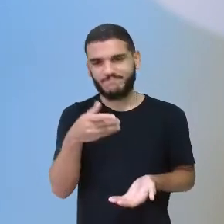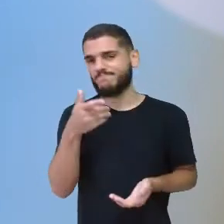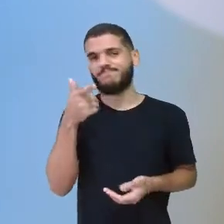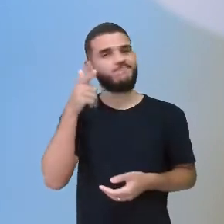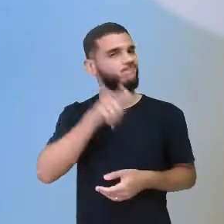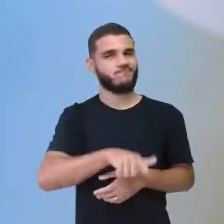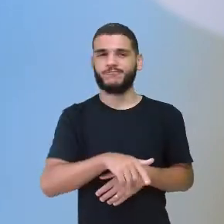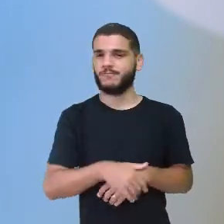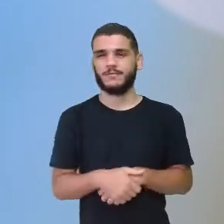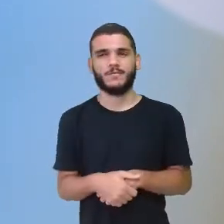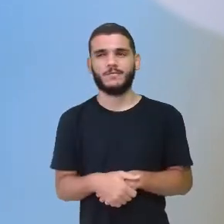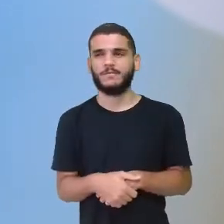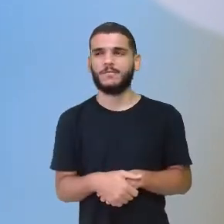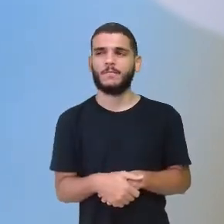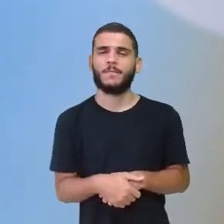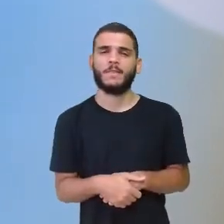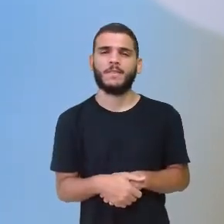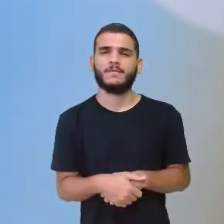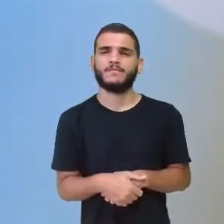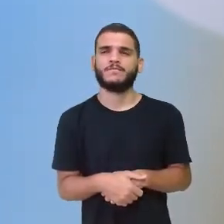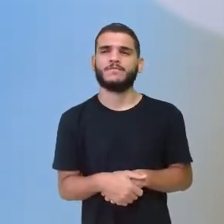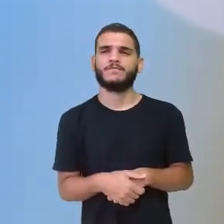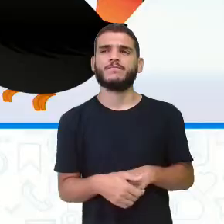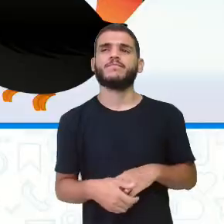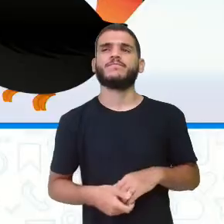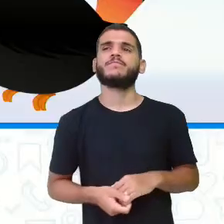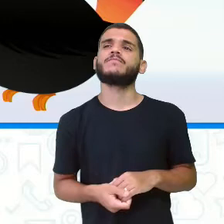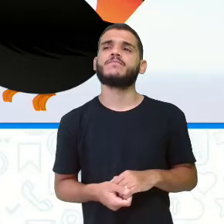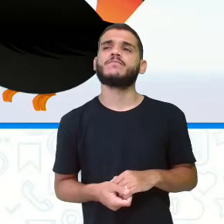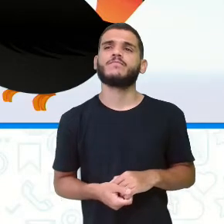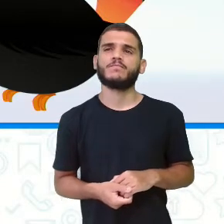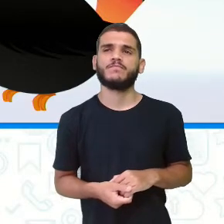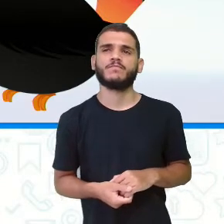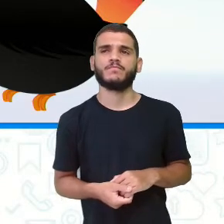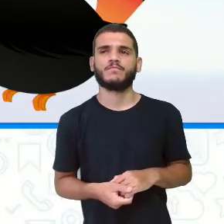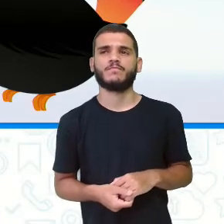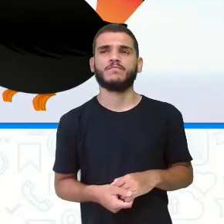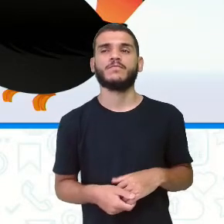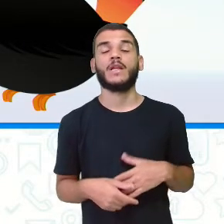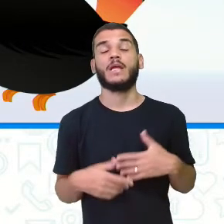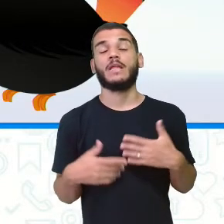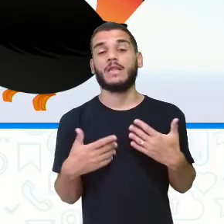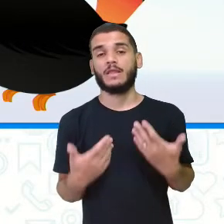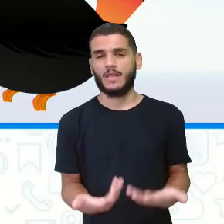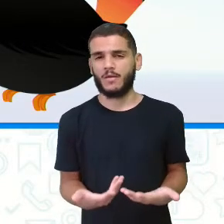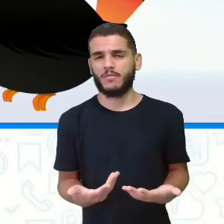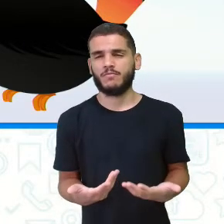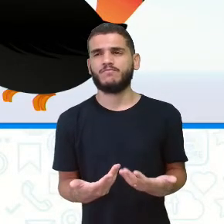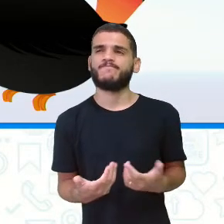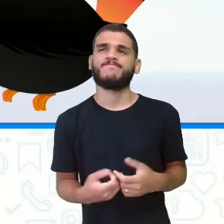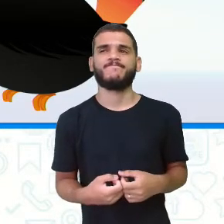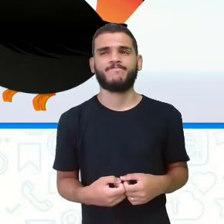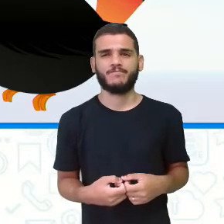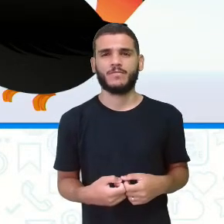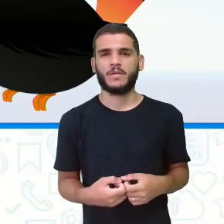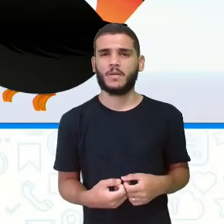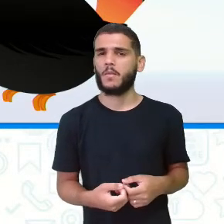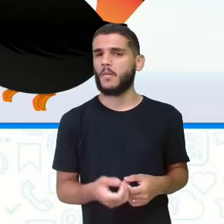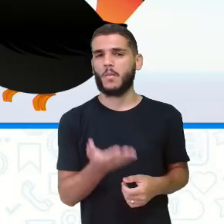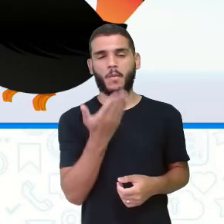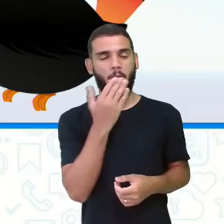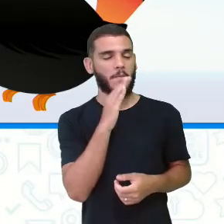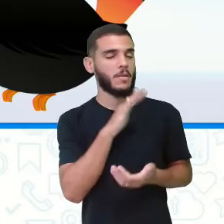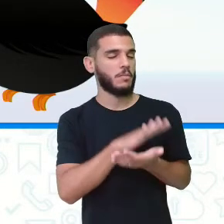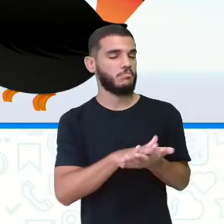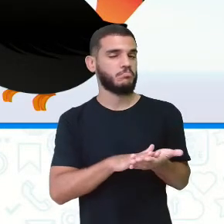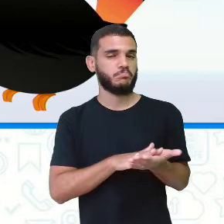Será que ele conseguiu se alimentar? Hum... E o pobre tucano nada pôde comer.